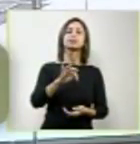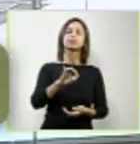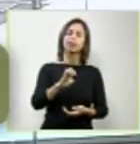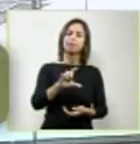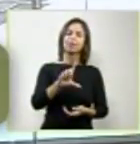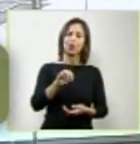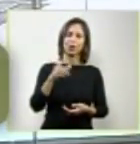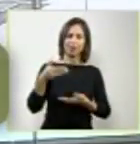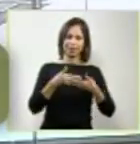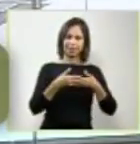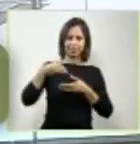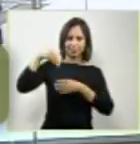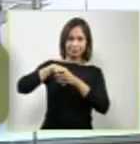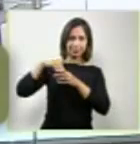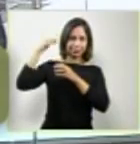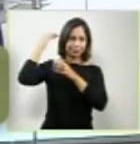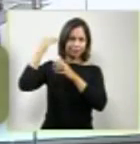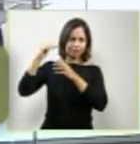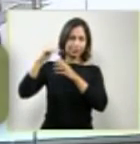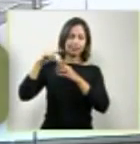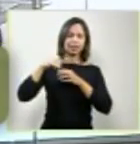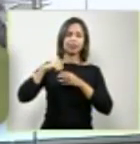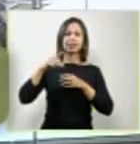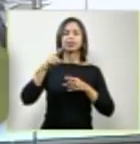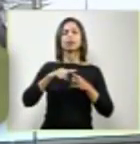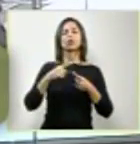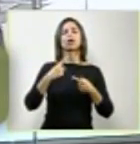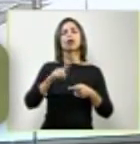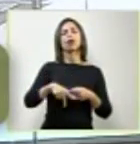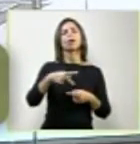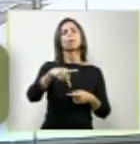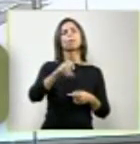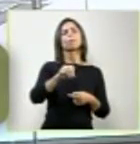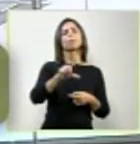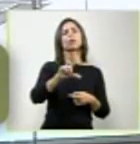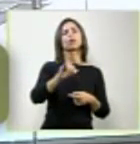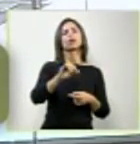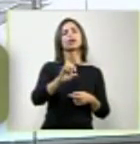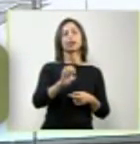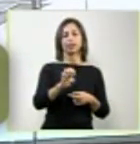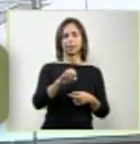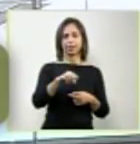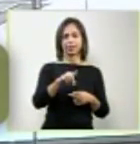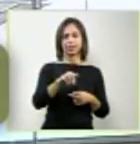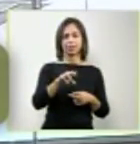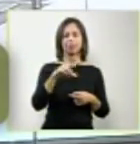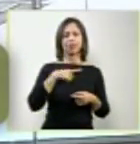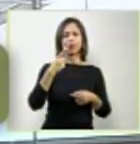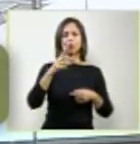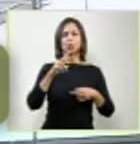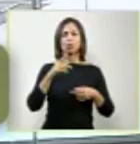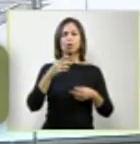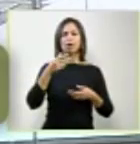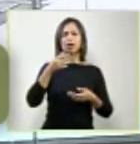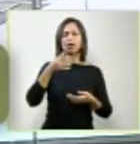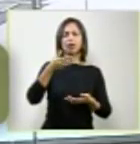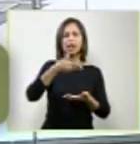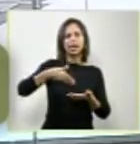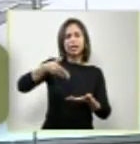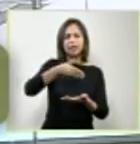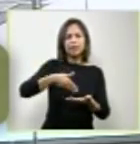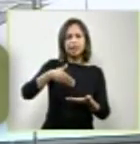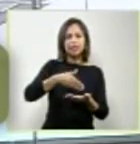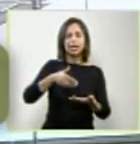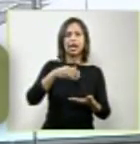do que nós chamamos de poliidrâminio, que é o excesso de líquido ameniótico, já que ele não deglute,